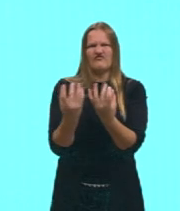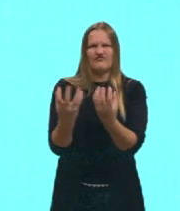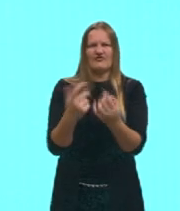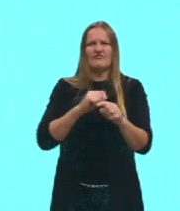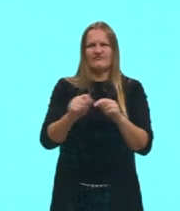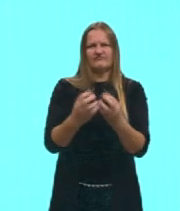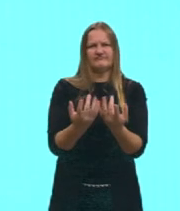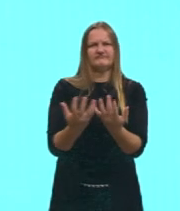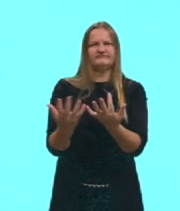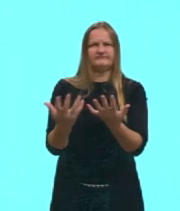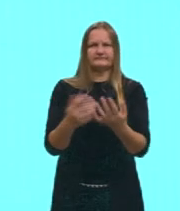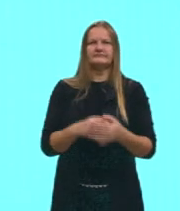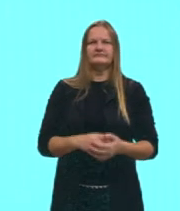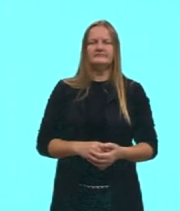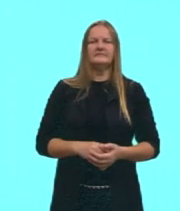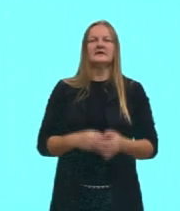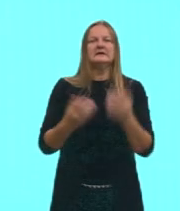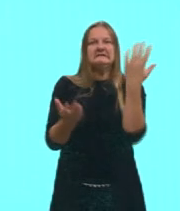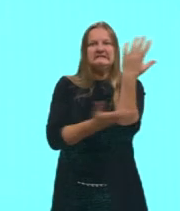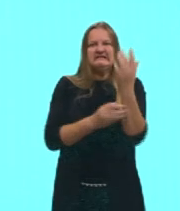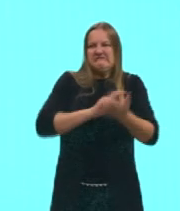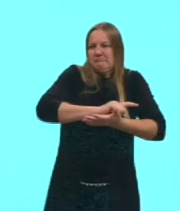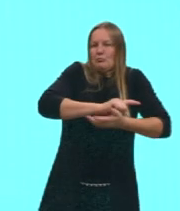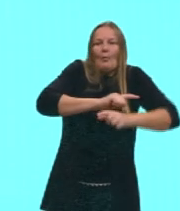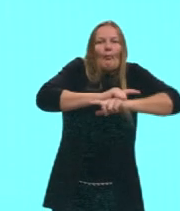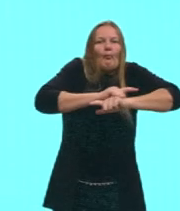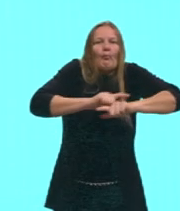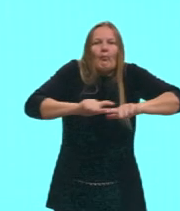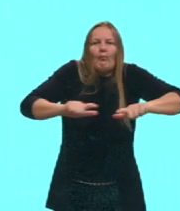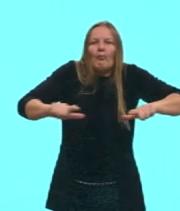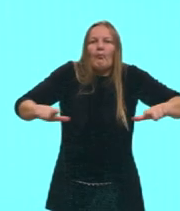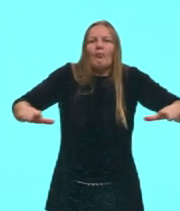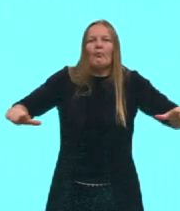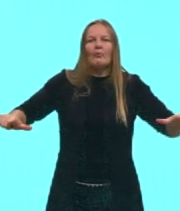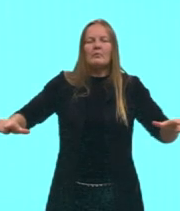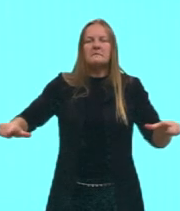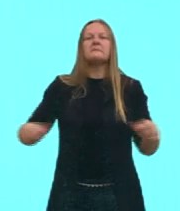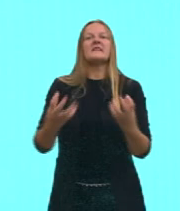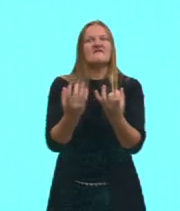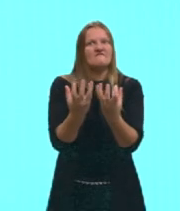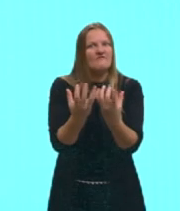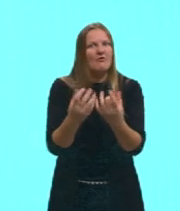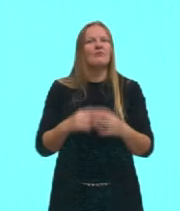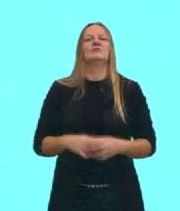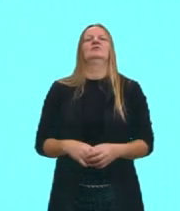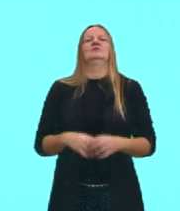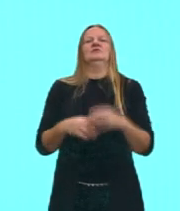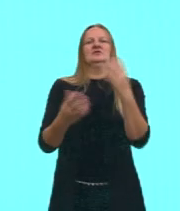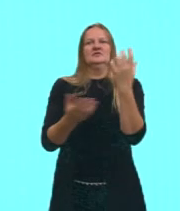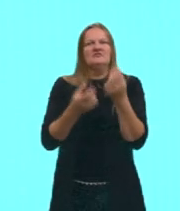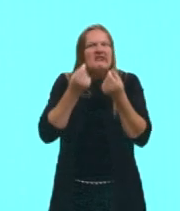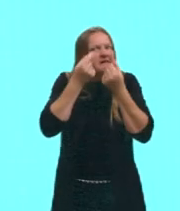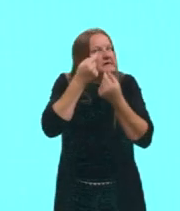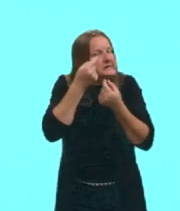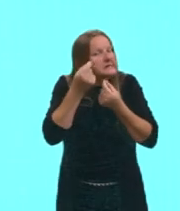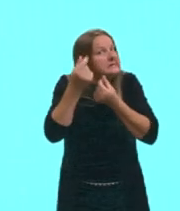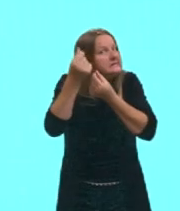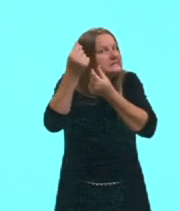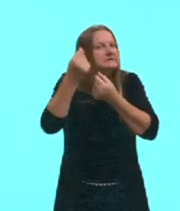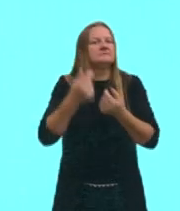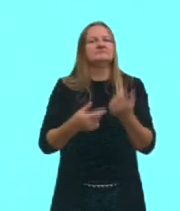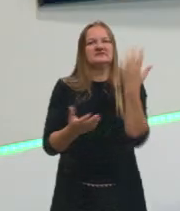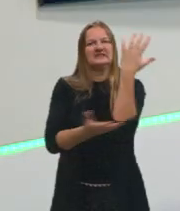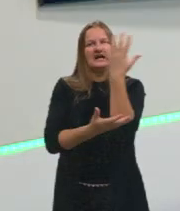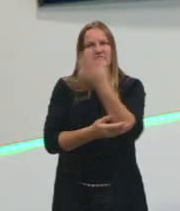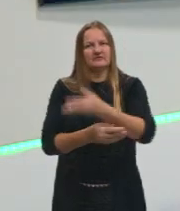devastada, está sendo bem, é, consumida aí pelo, pelo fogo, né, pela, pela ganância aí das pessoas, tá?